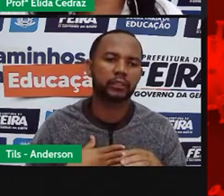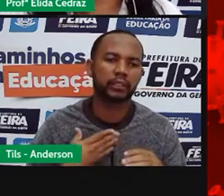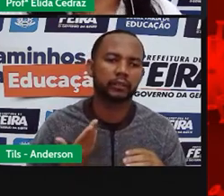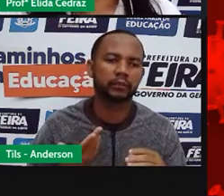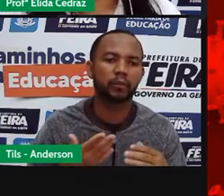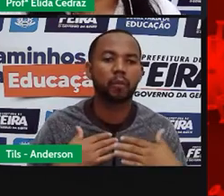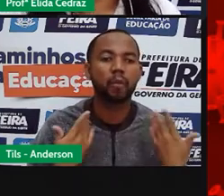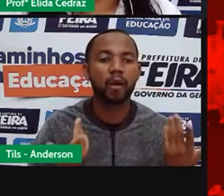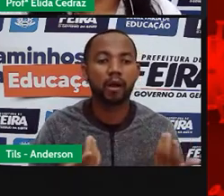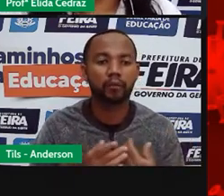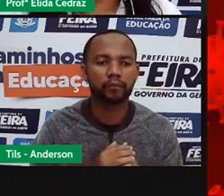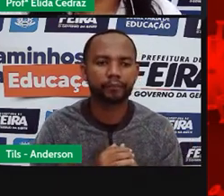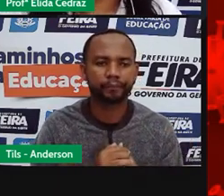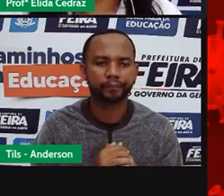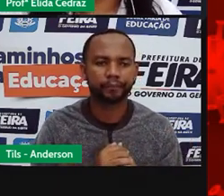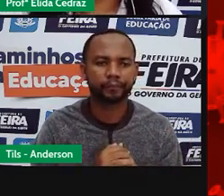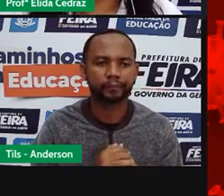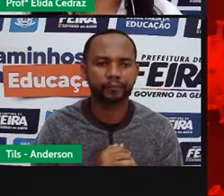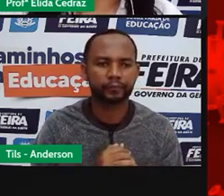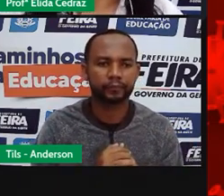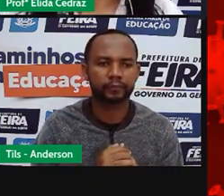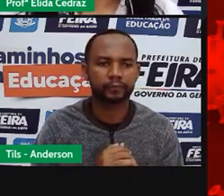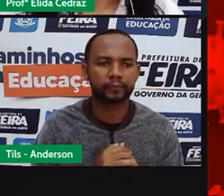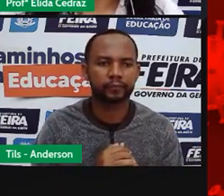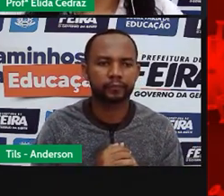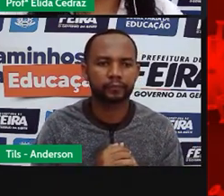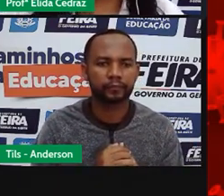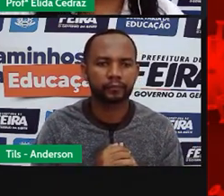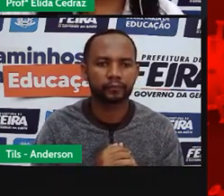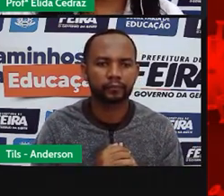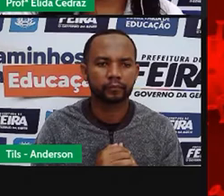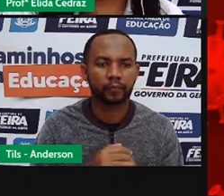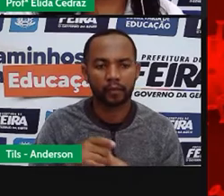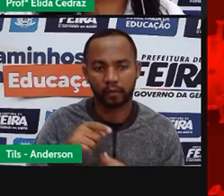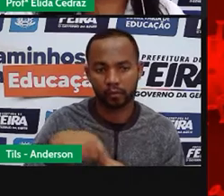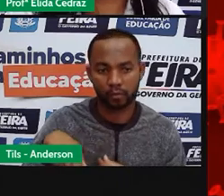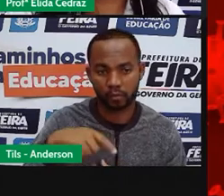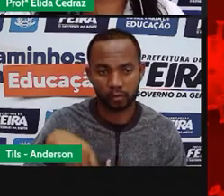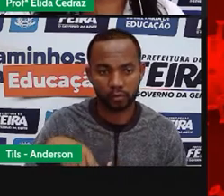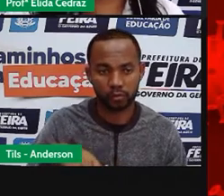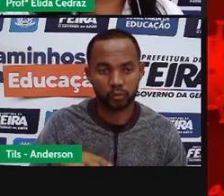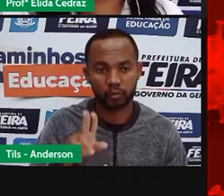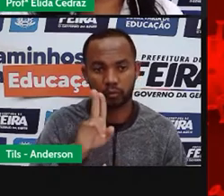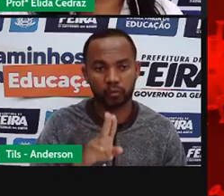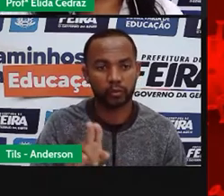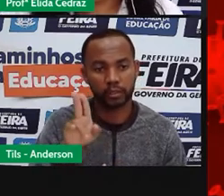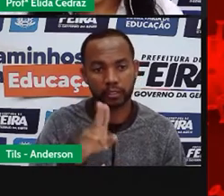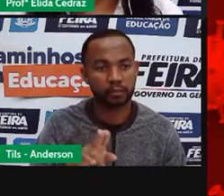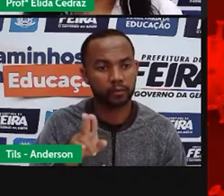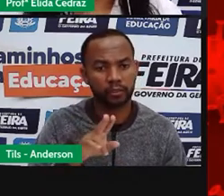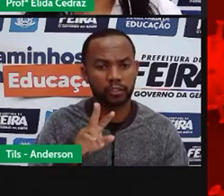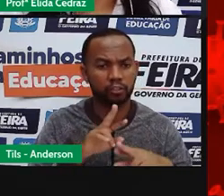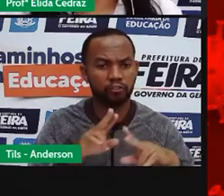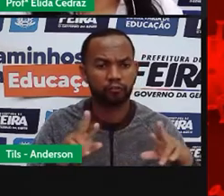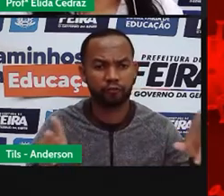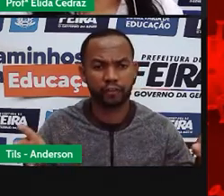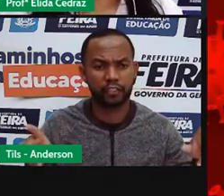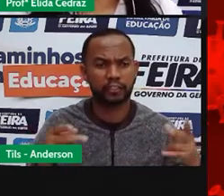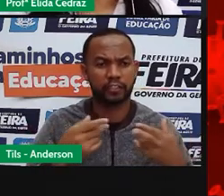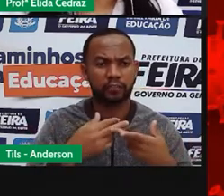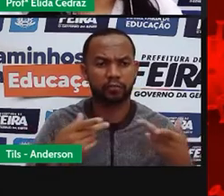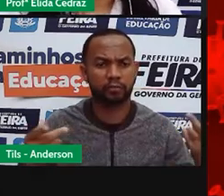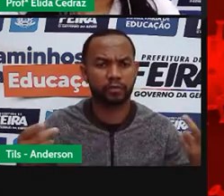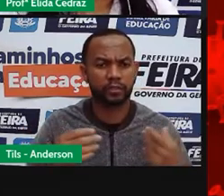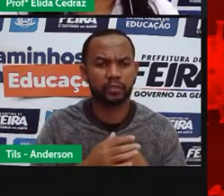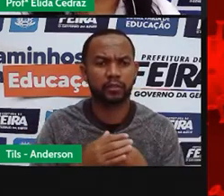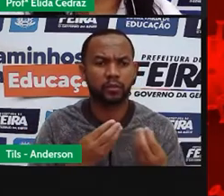esse período da pandemia? Nós utilizamos para muitas coisas. Durante o lockdown,